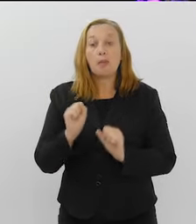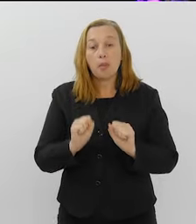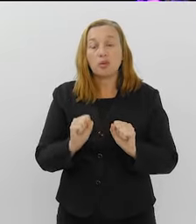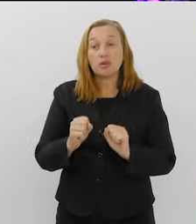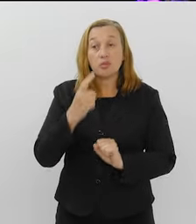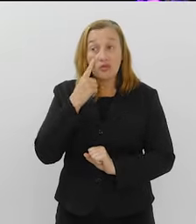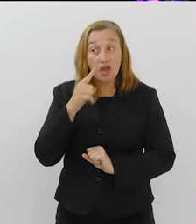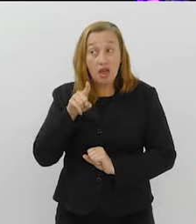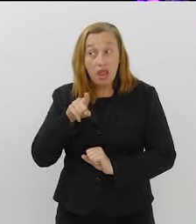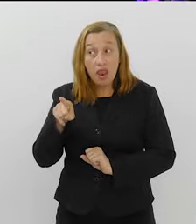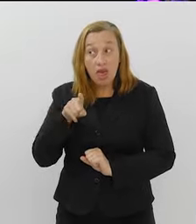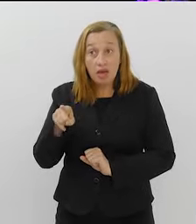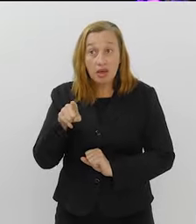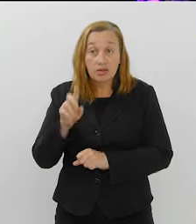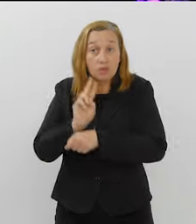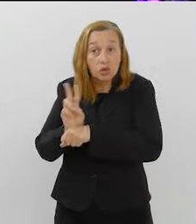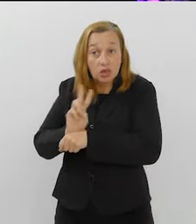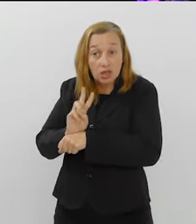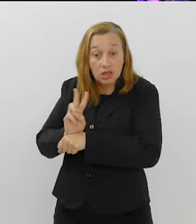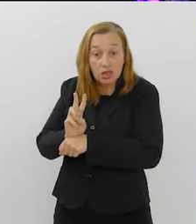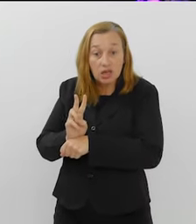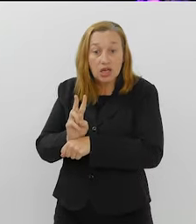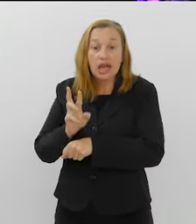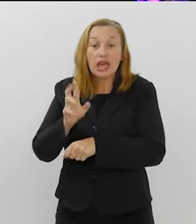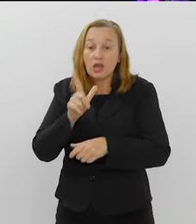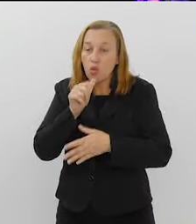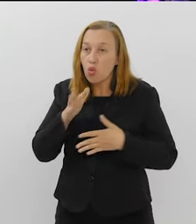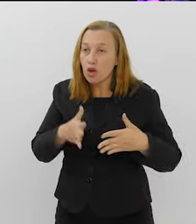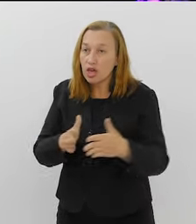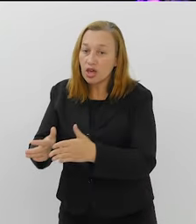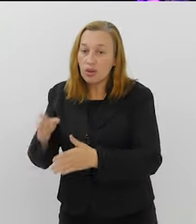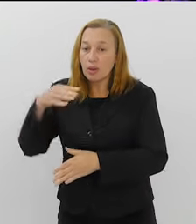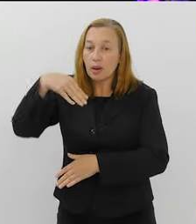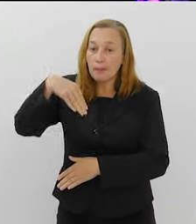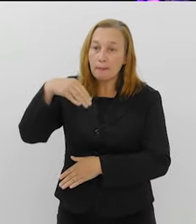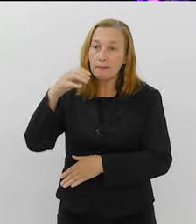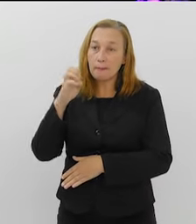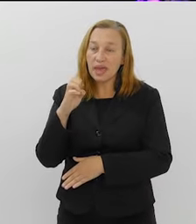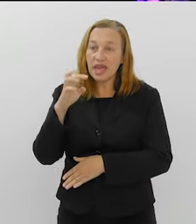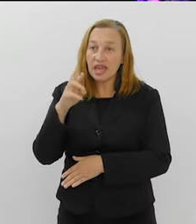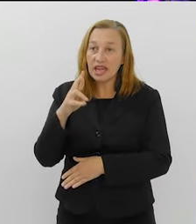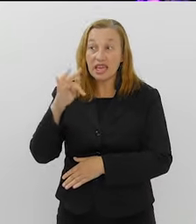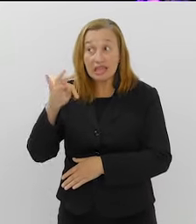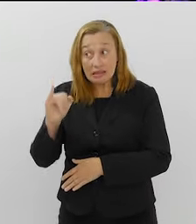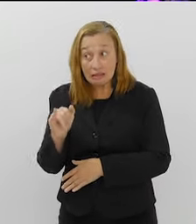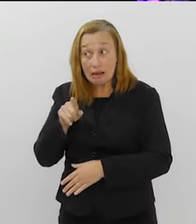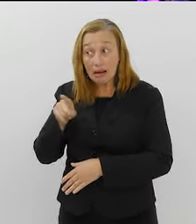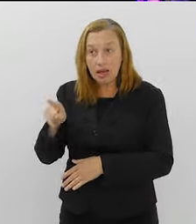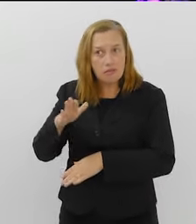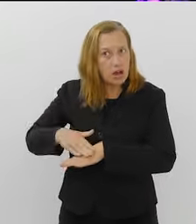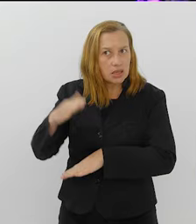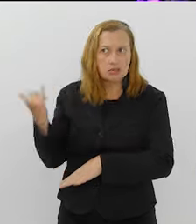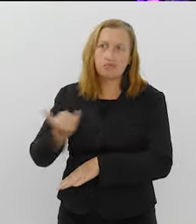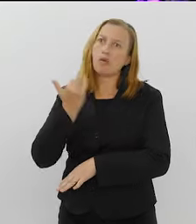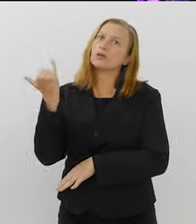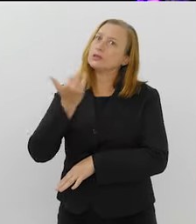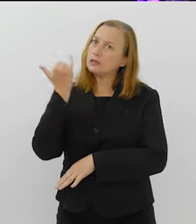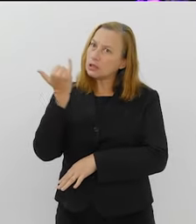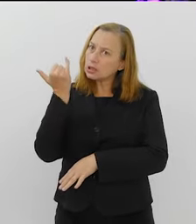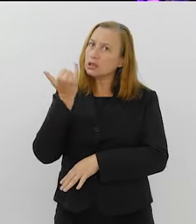ali, a gente está fazendo um monitoramento do Rio Meriti. Esse é um dos mais importantes,